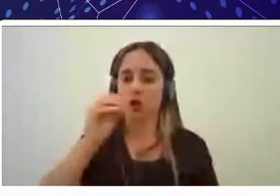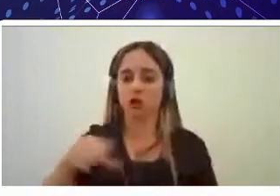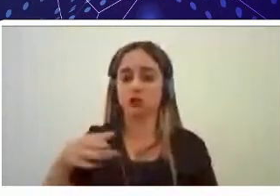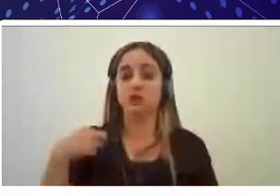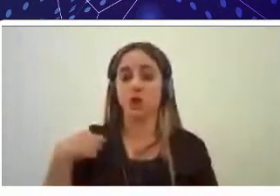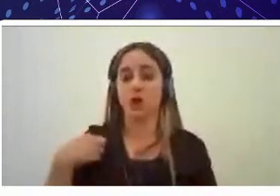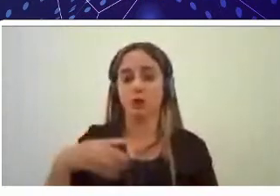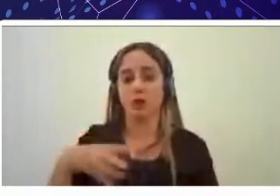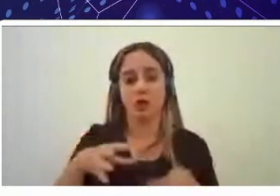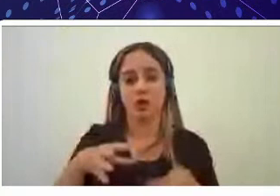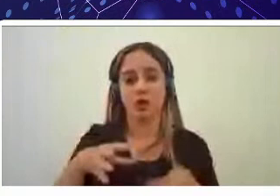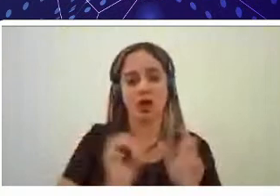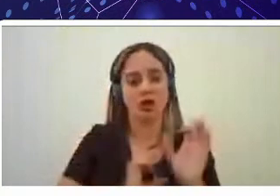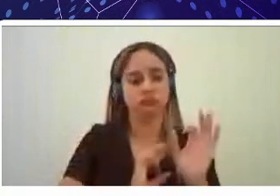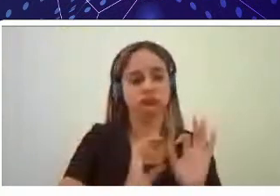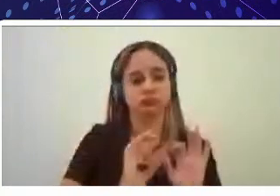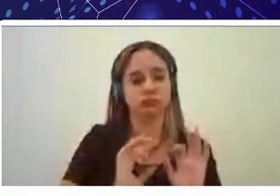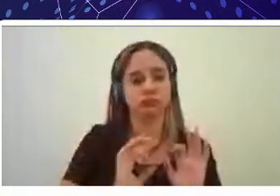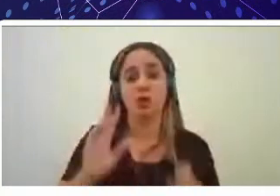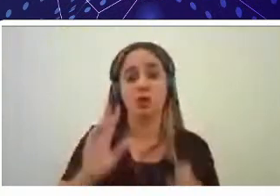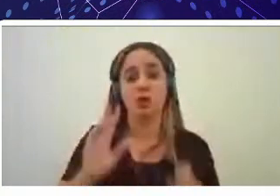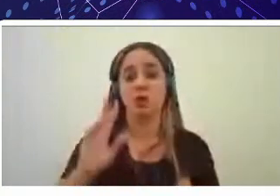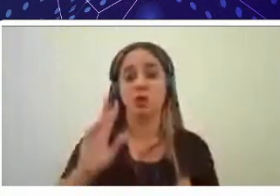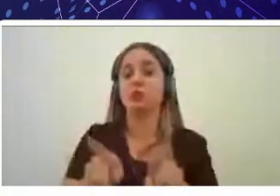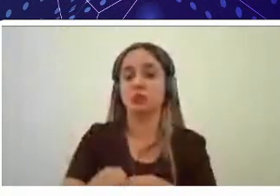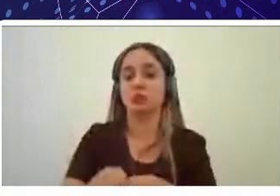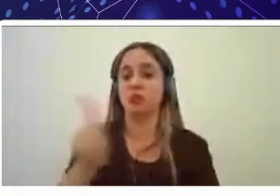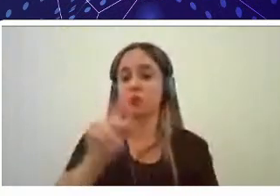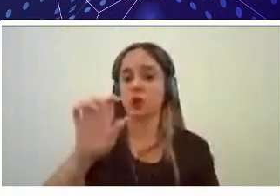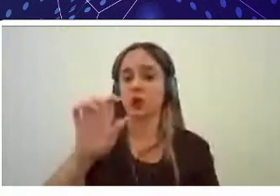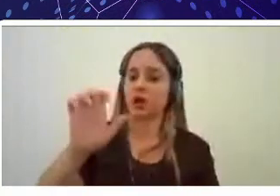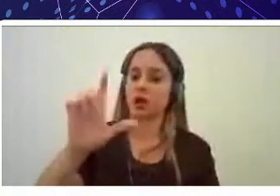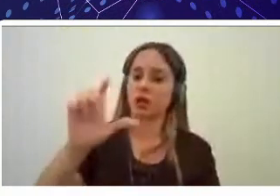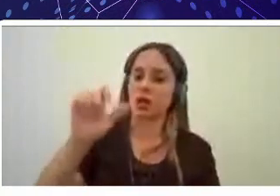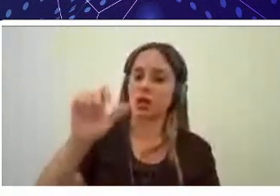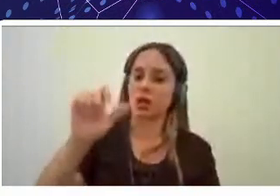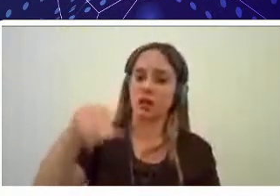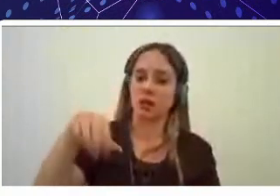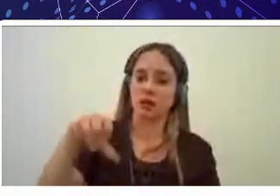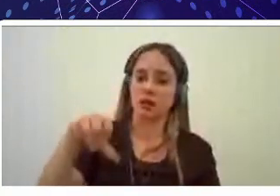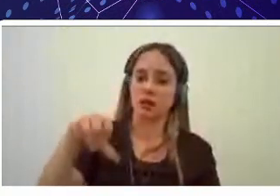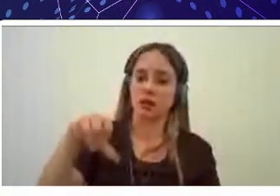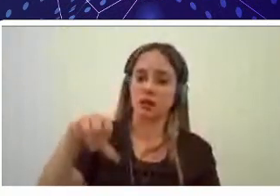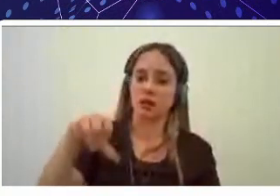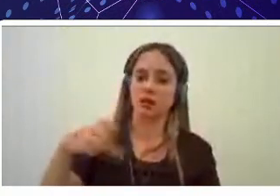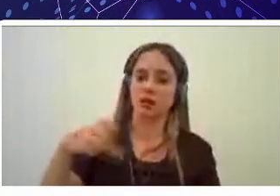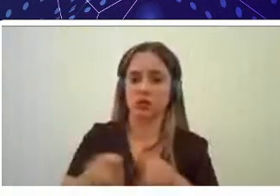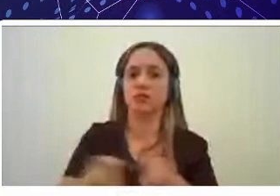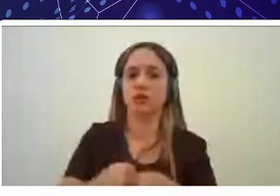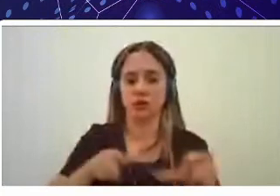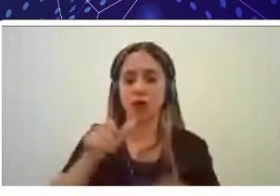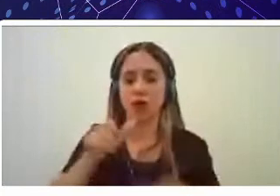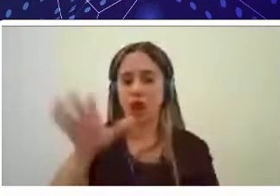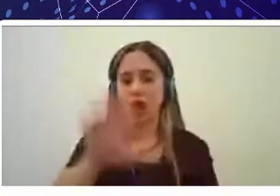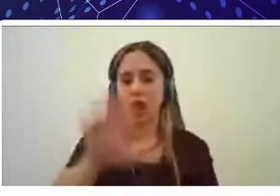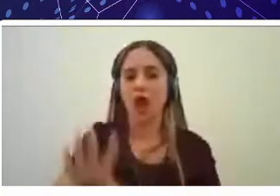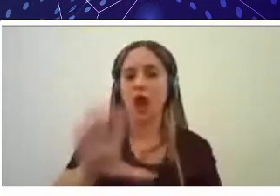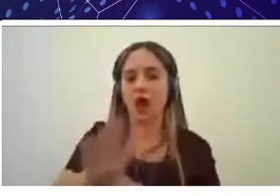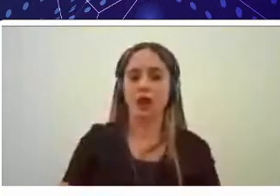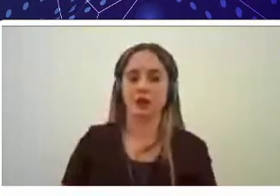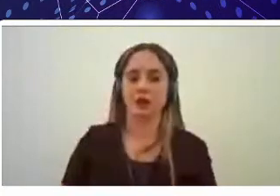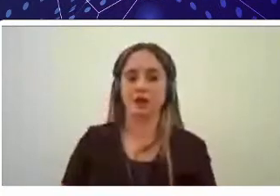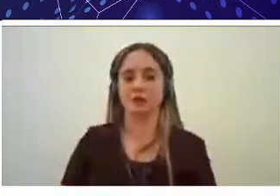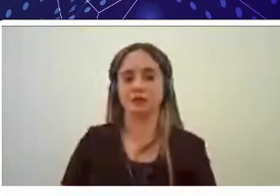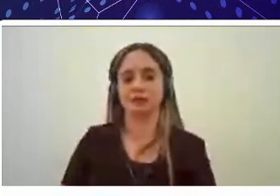Elaine que também trabalha na área mais vegetal então ela é da ciência do solo e vem realizando